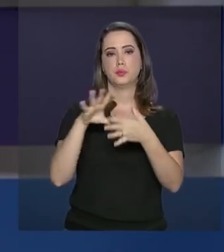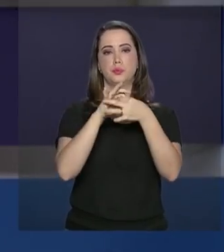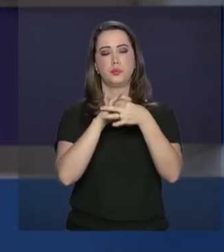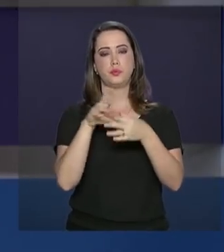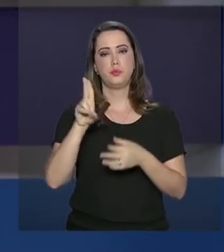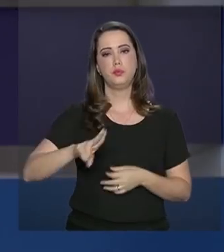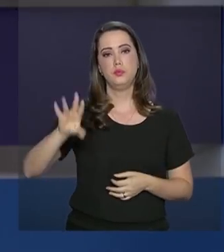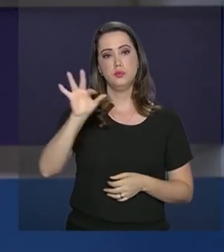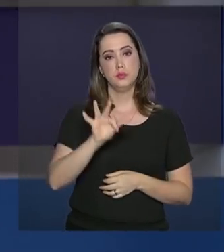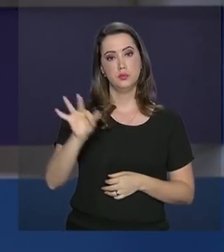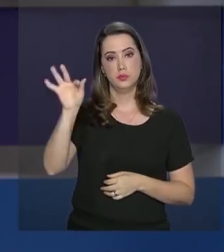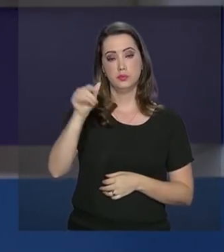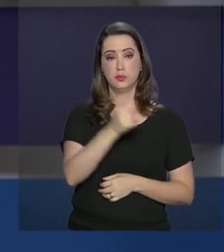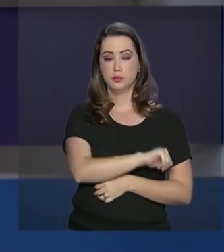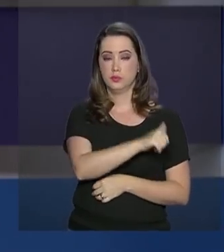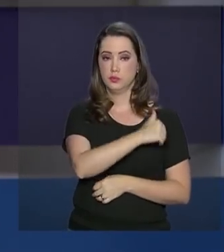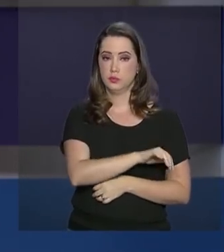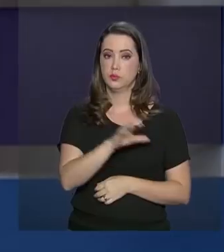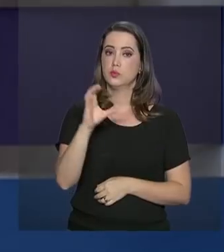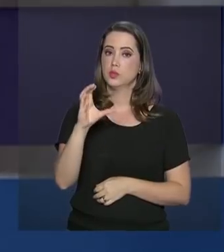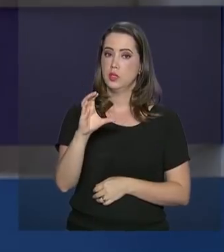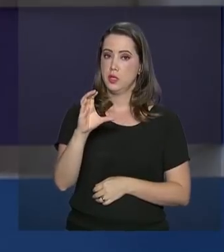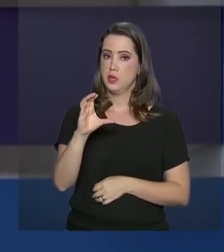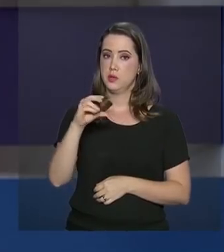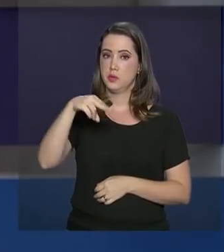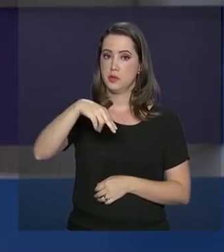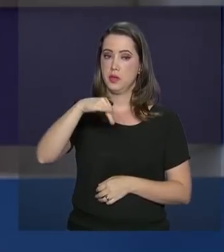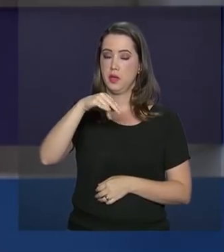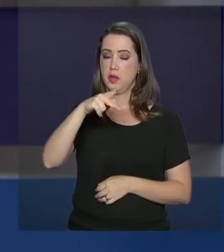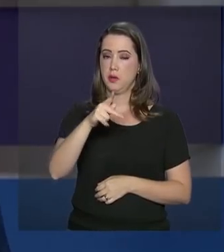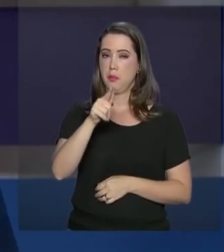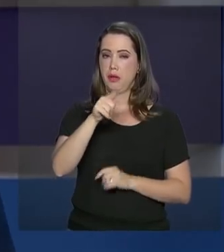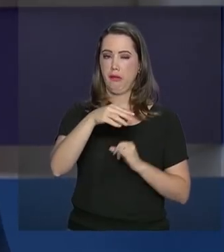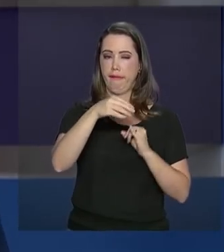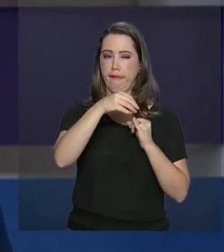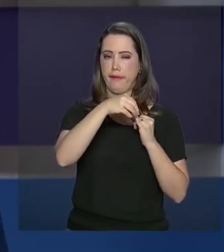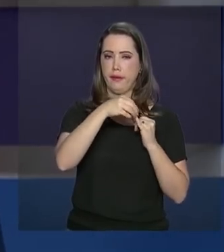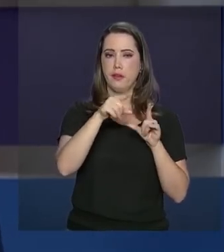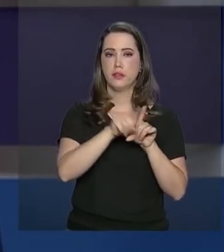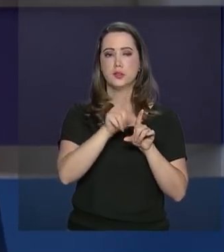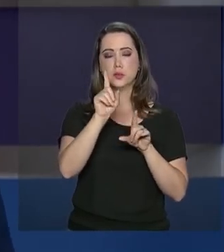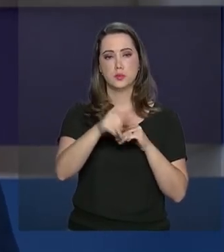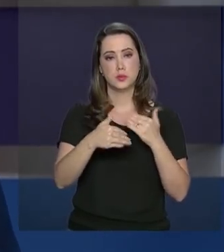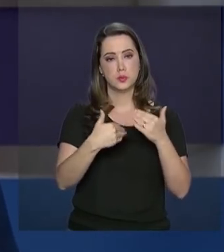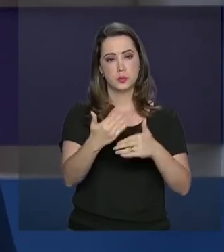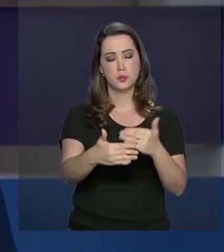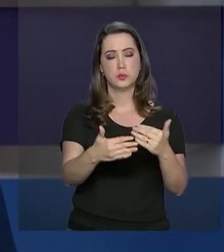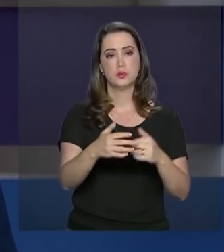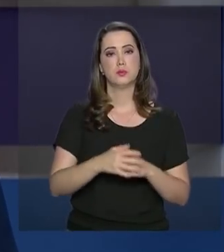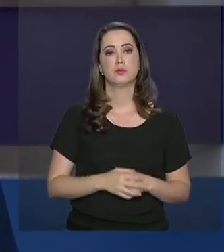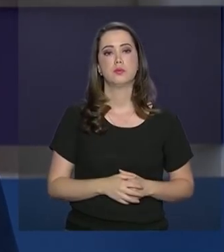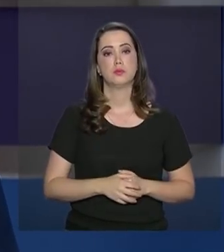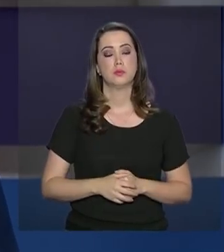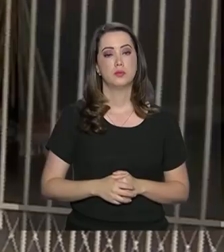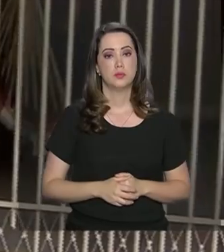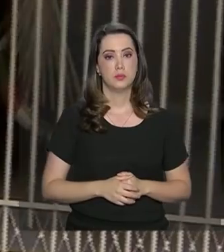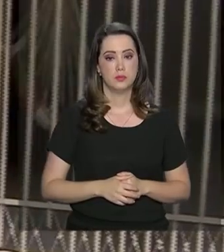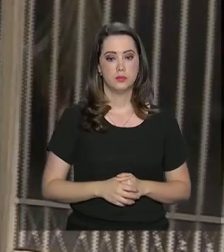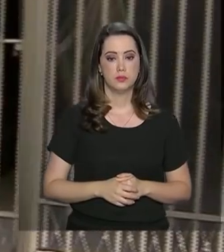parceria com a Universidade Federal do Rio de Janeiro e CNPq, o Conselho Nacional de Desenvolvimento Científico e Tecnológico.